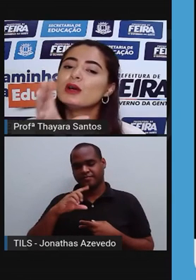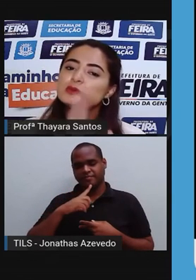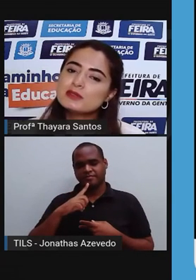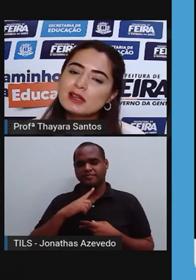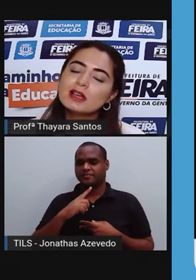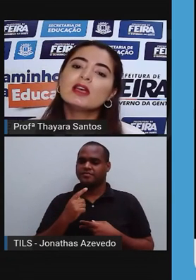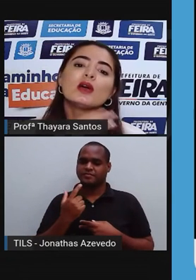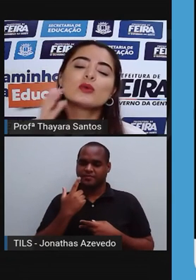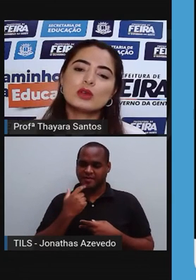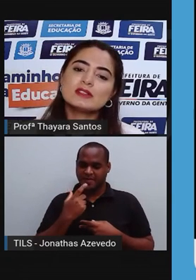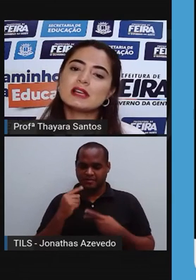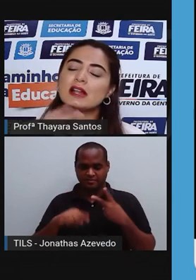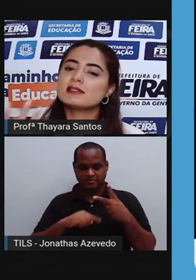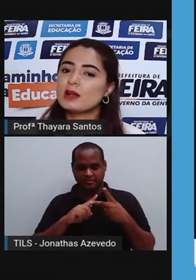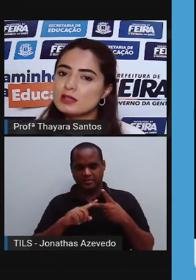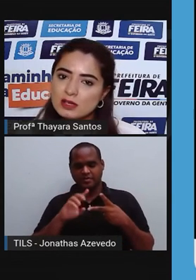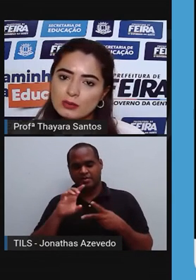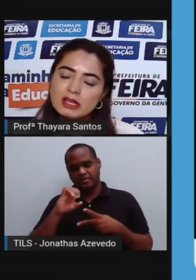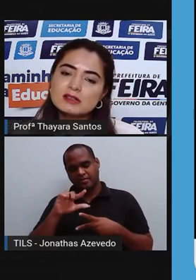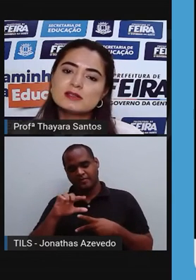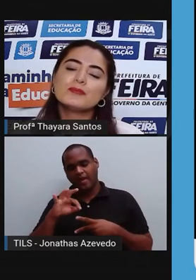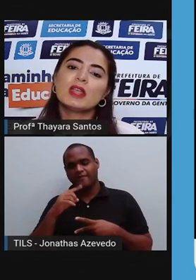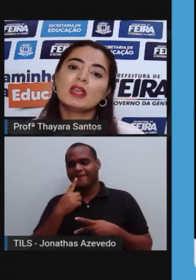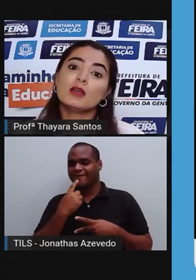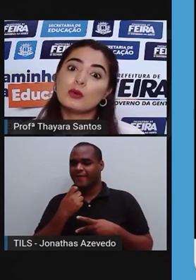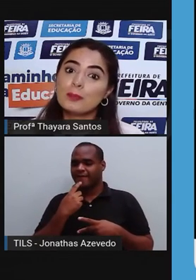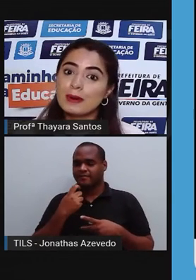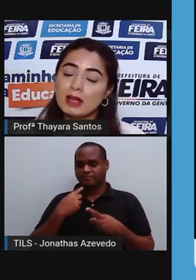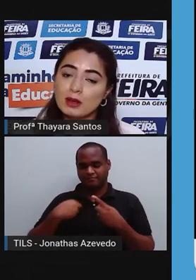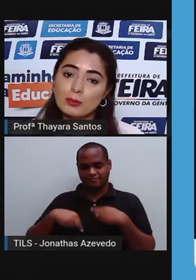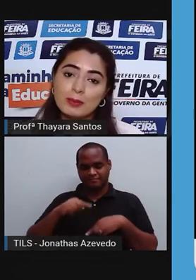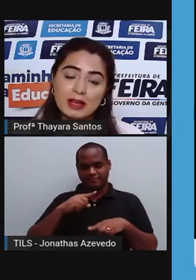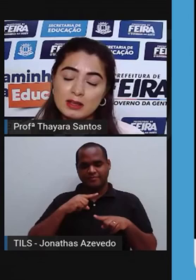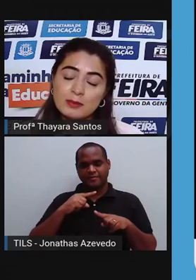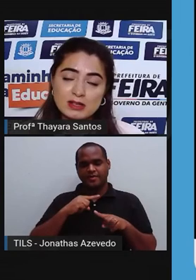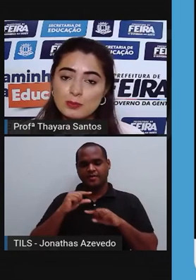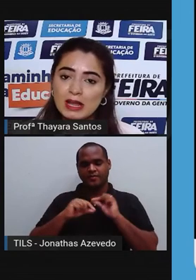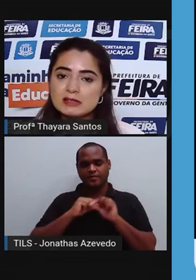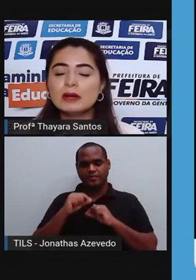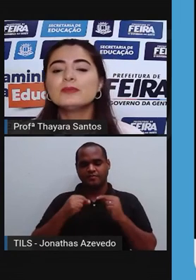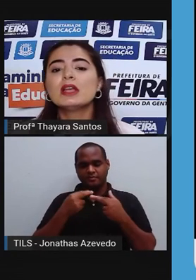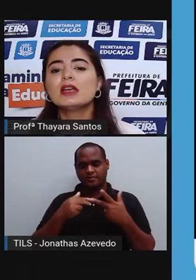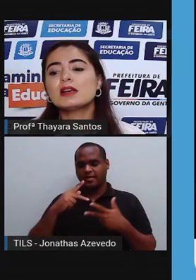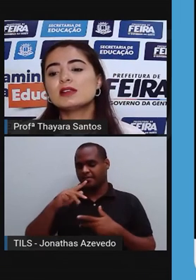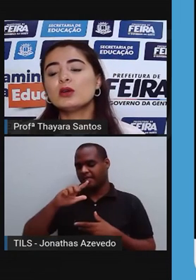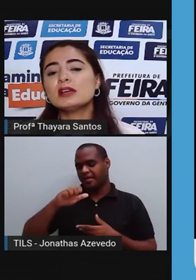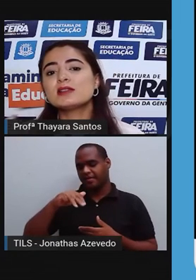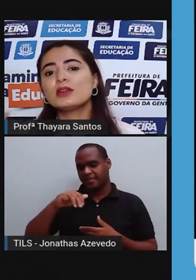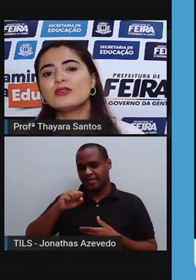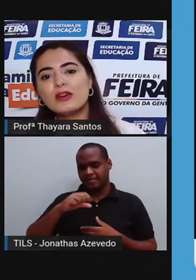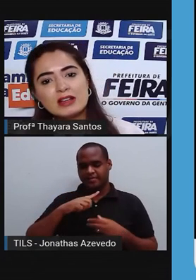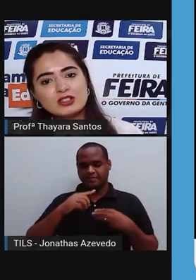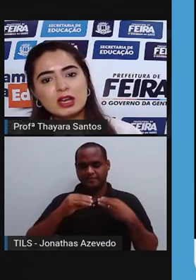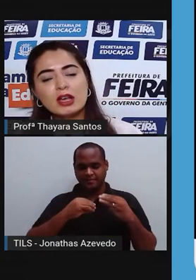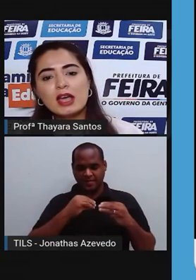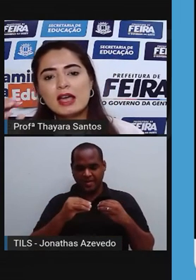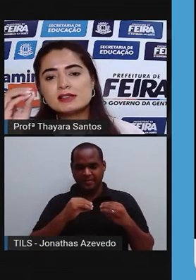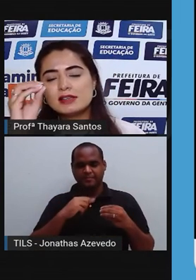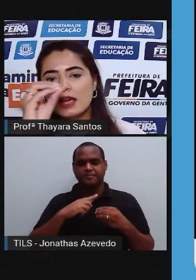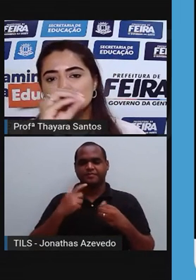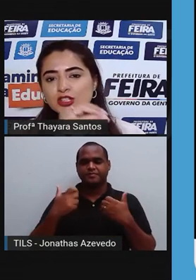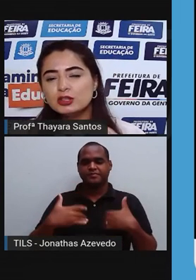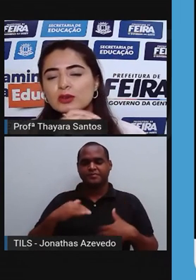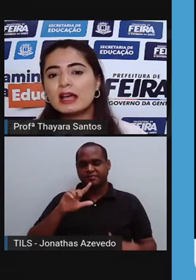circulação do sangue com todas aquelas células sanguíneas e mais o plasma. E a circulação linfática